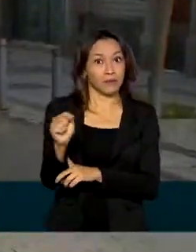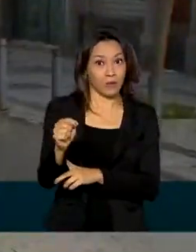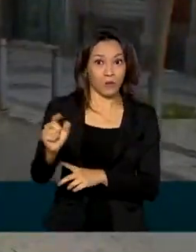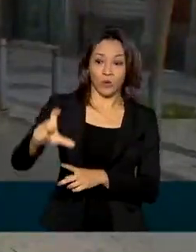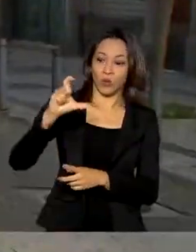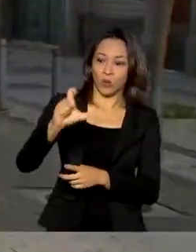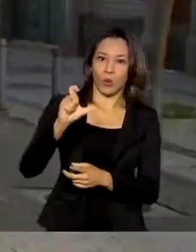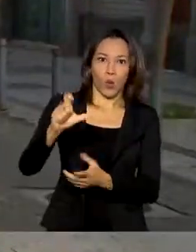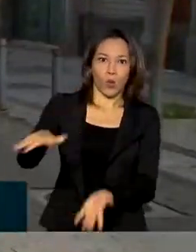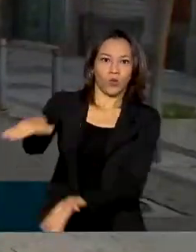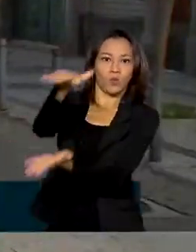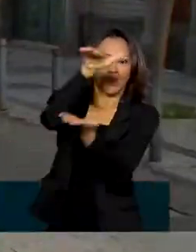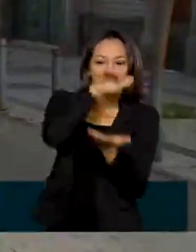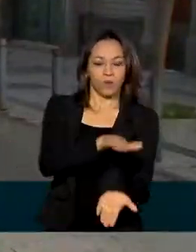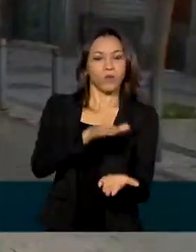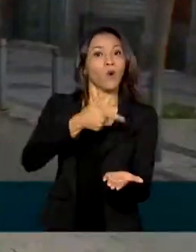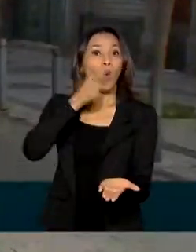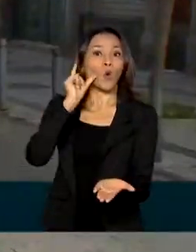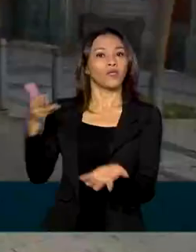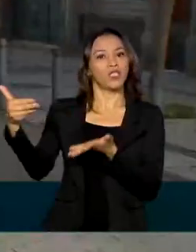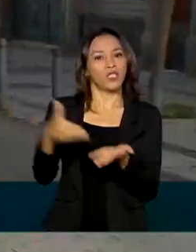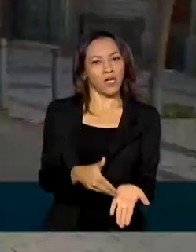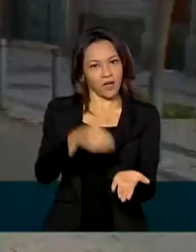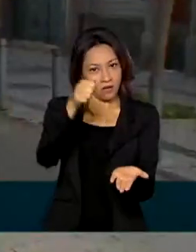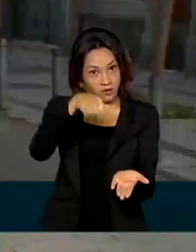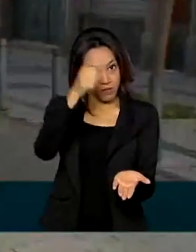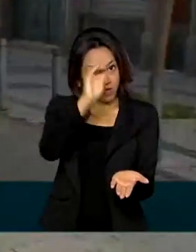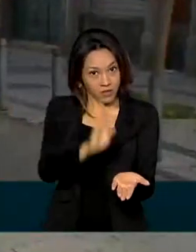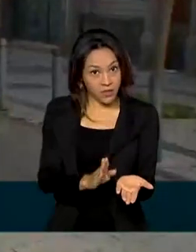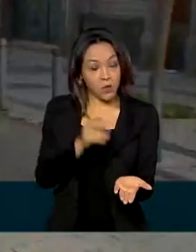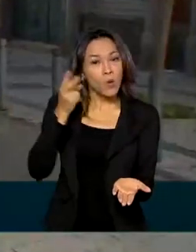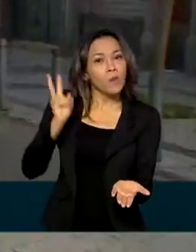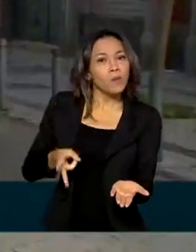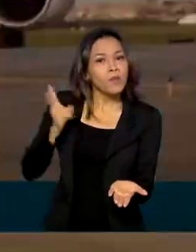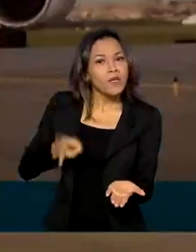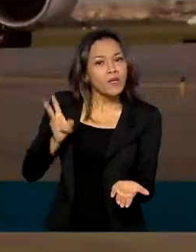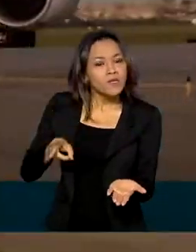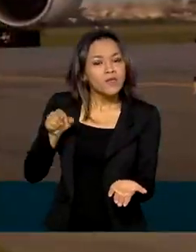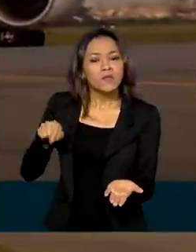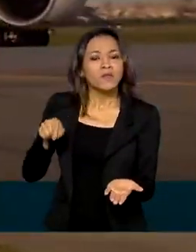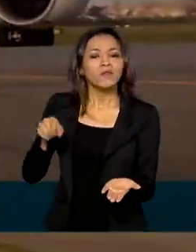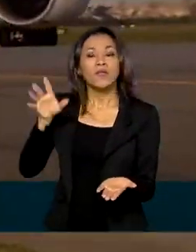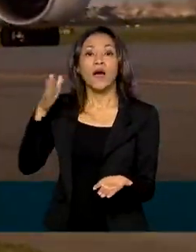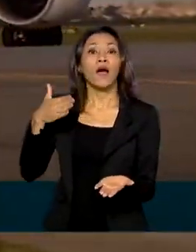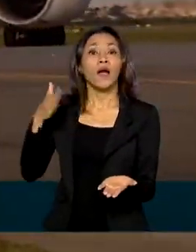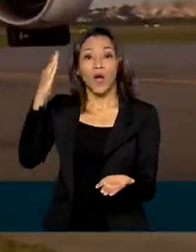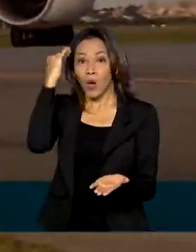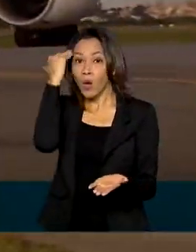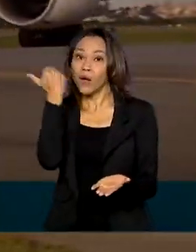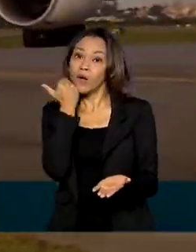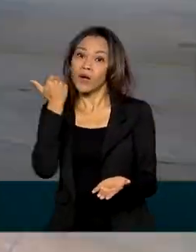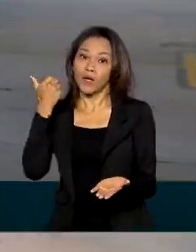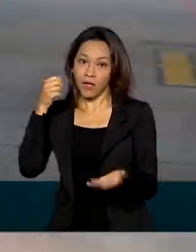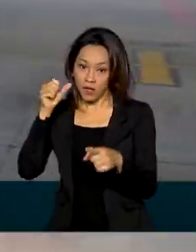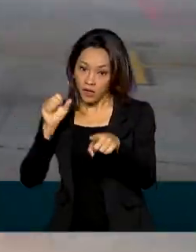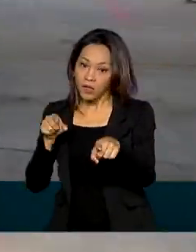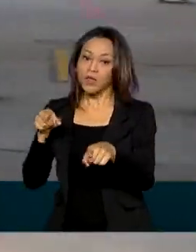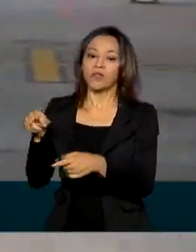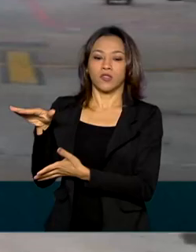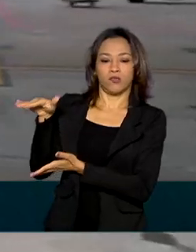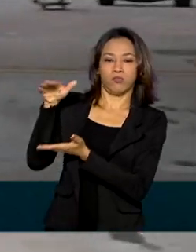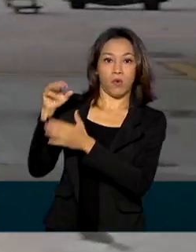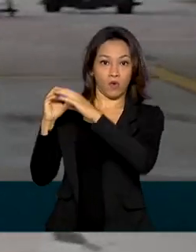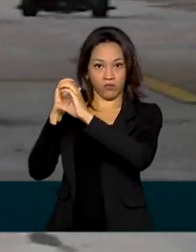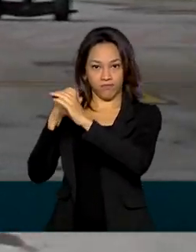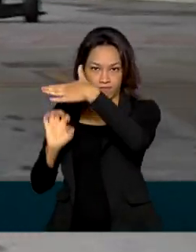chegaram ontem ao Brasil e até o final de março, o mesmo laboratório sul-coreano deve entregar mais um milhão e novecentas mil doses.